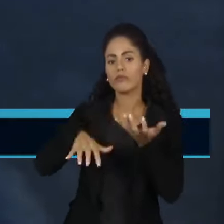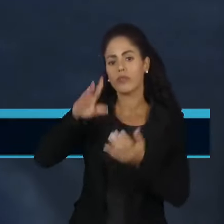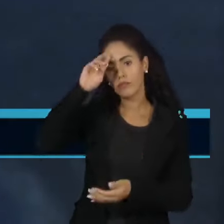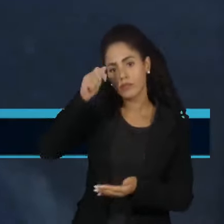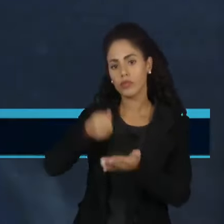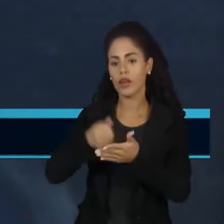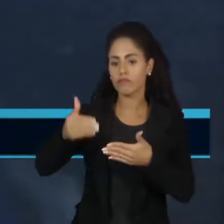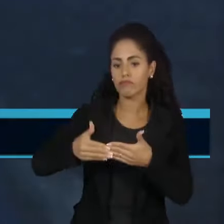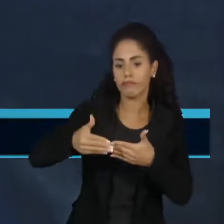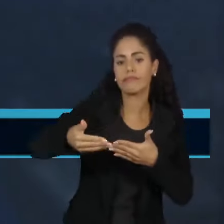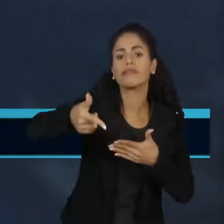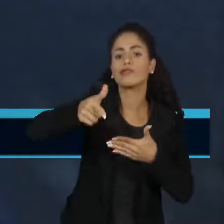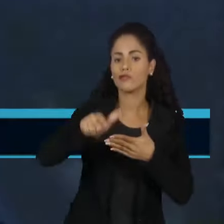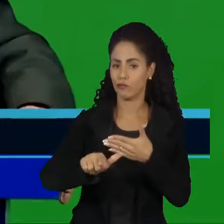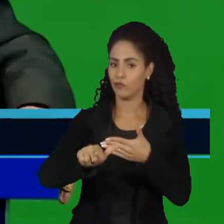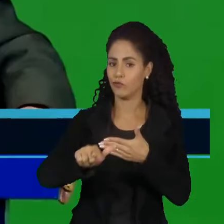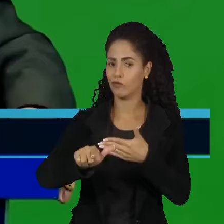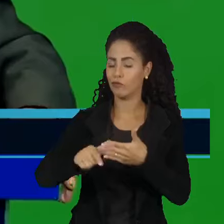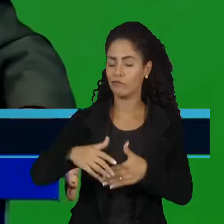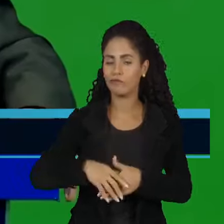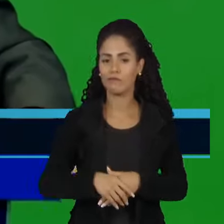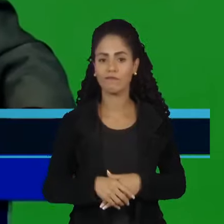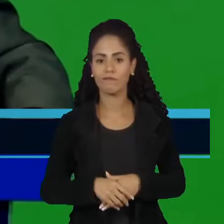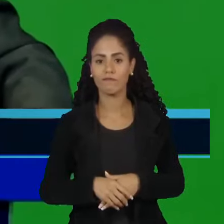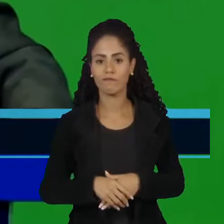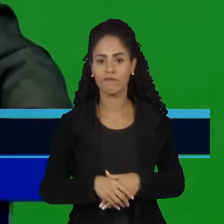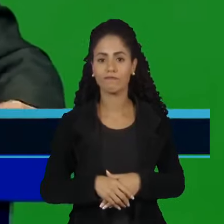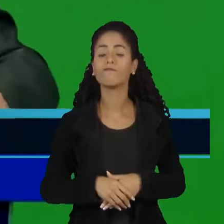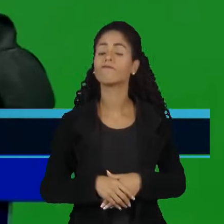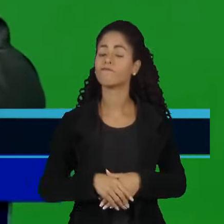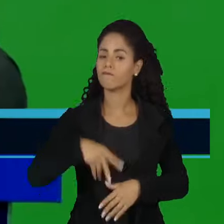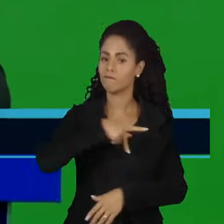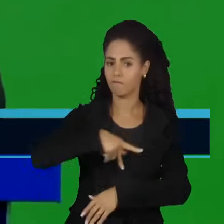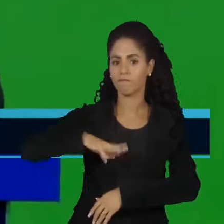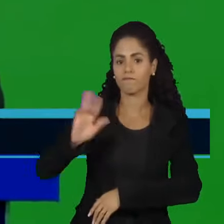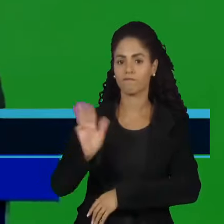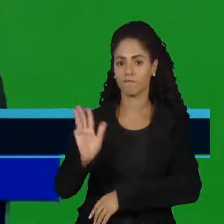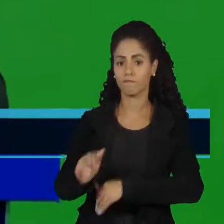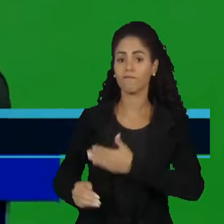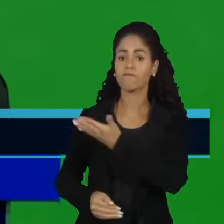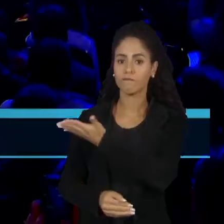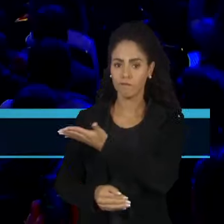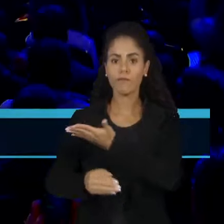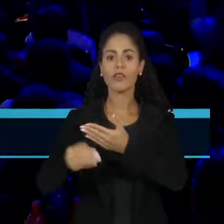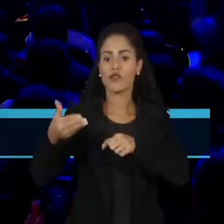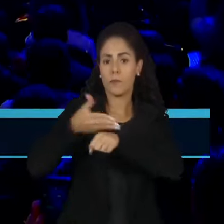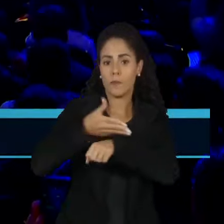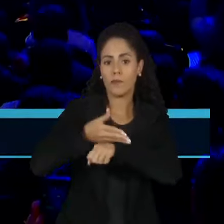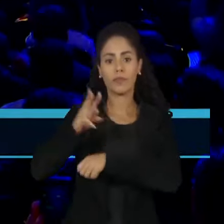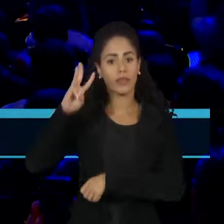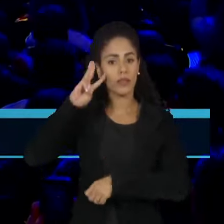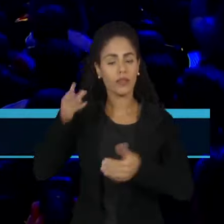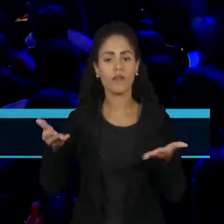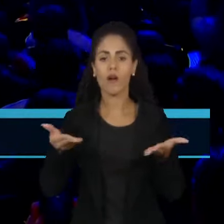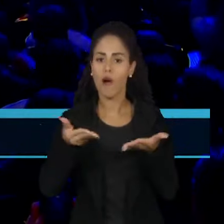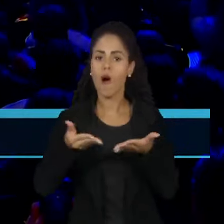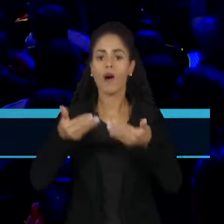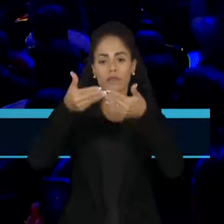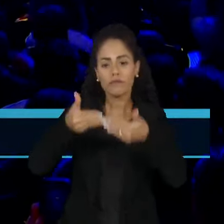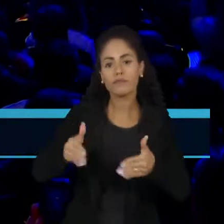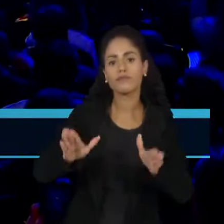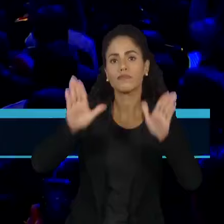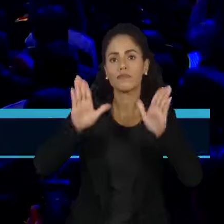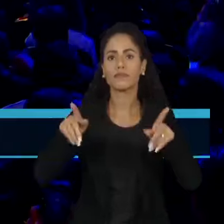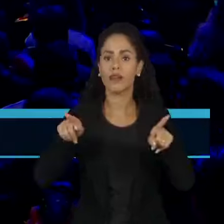adiar mais uma vez. O presidente da República participou nesta terça-feira da abertura